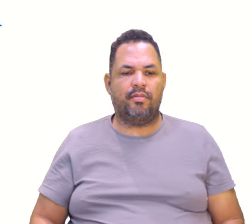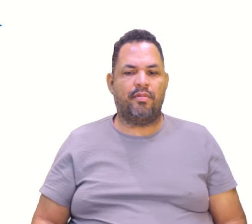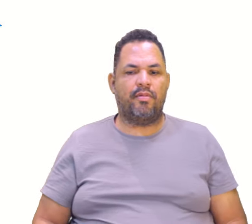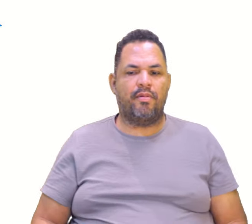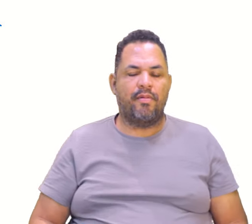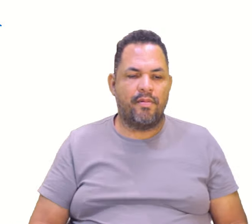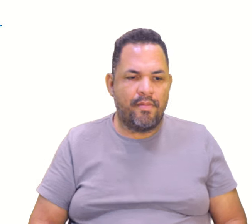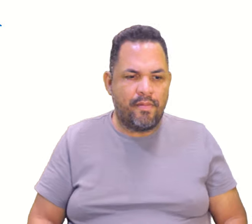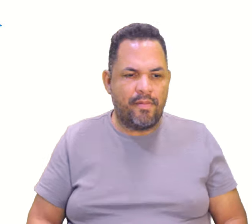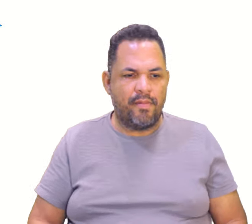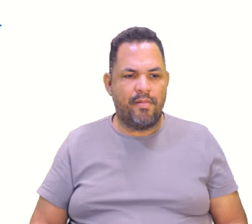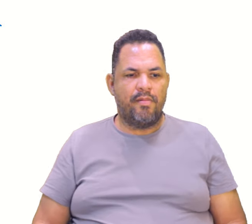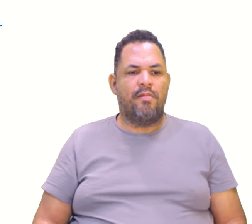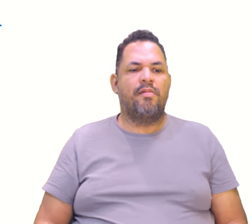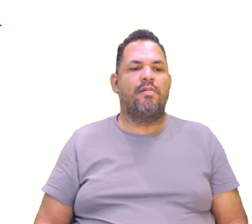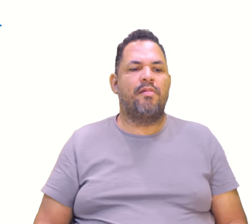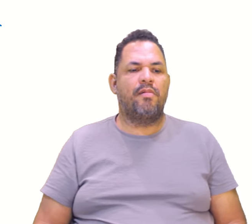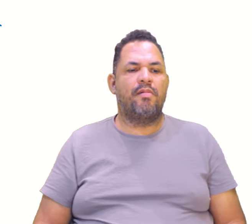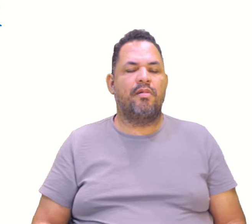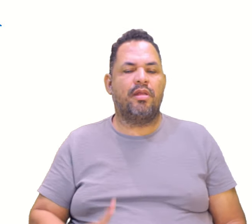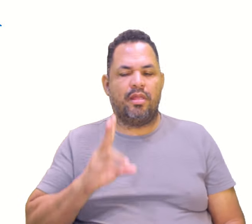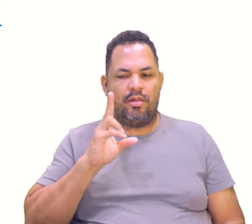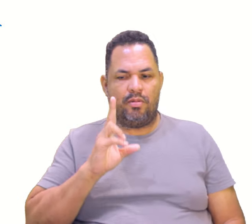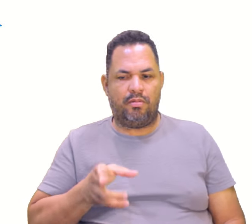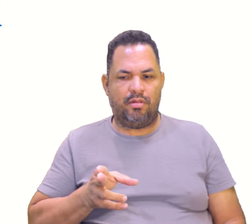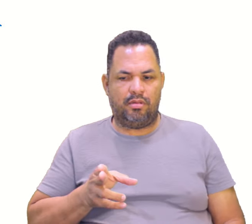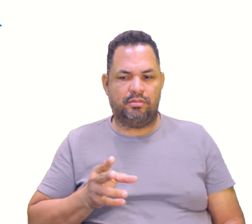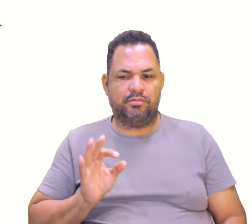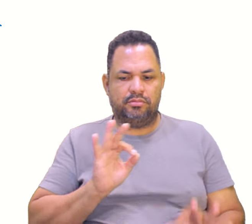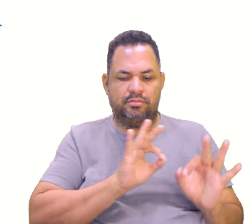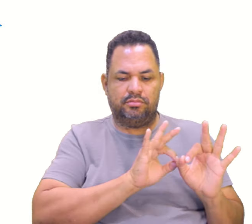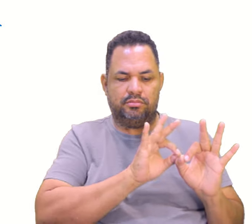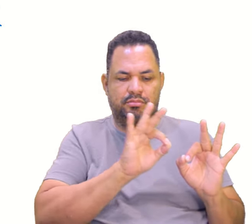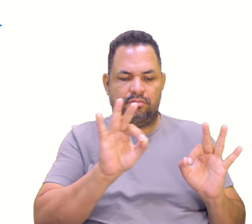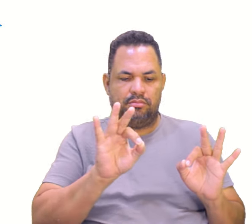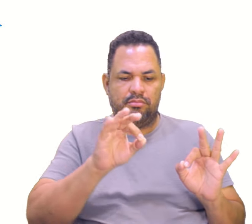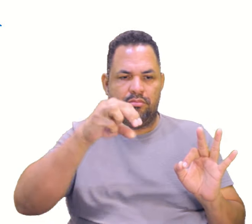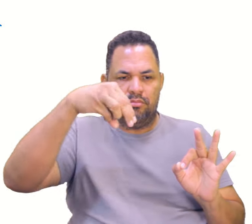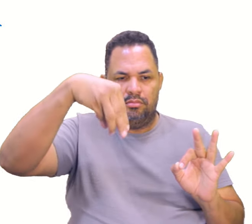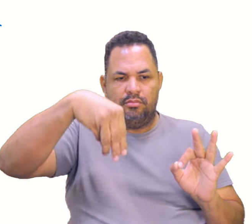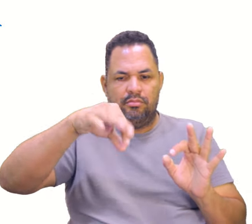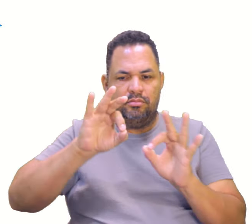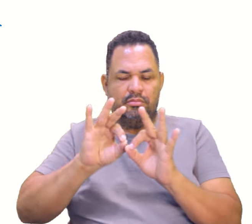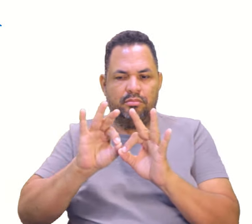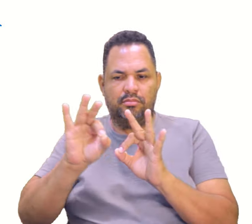médio, ele está no meio de tudo. Então, as distâncias têm que ser iguais. Perfeito.